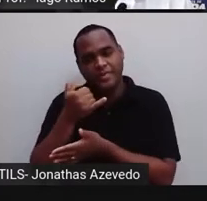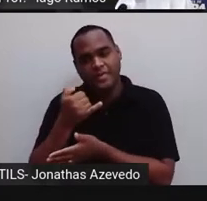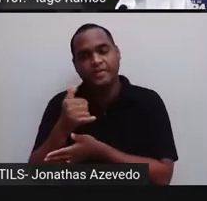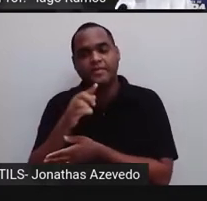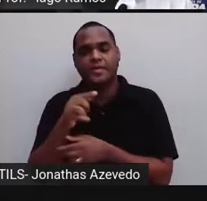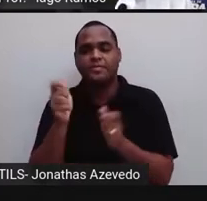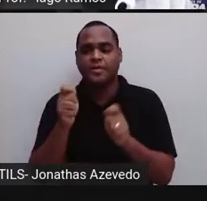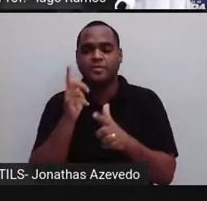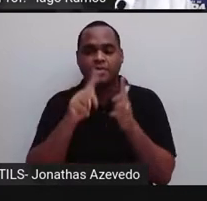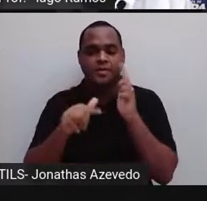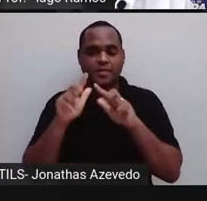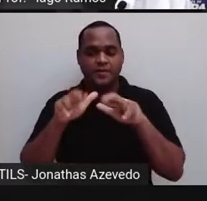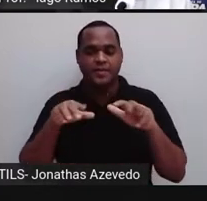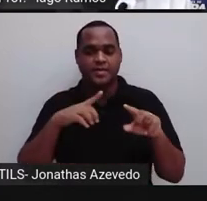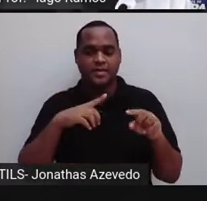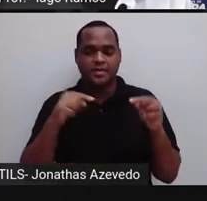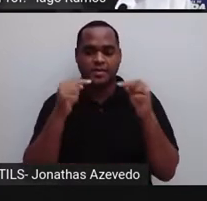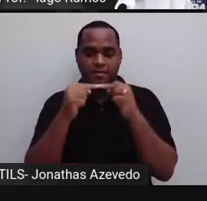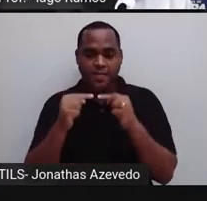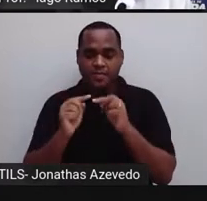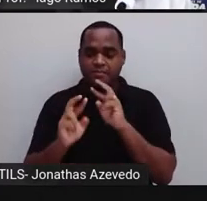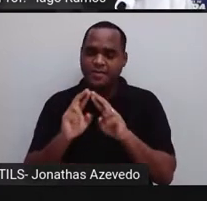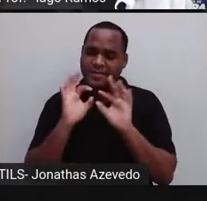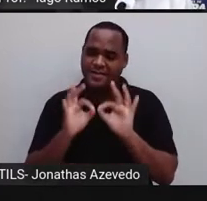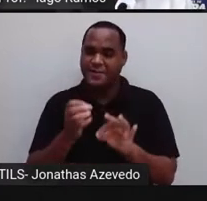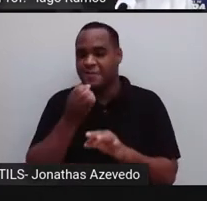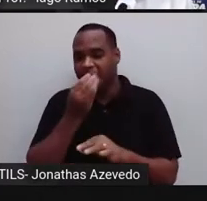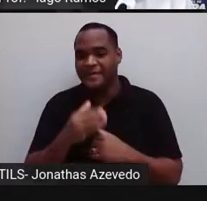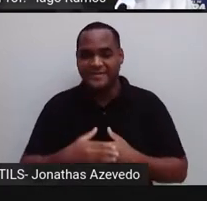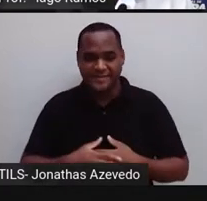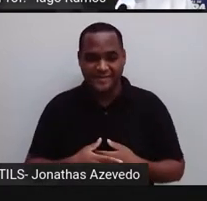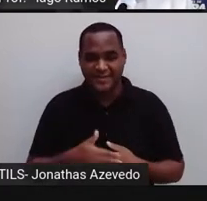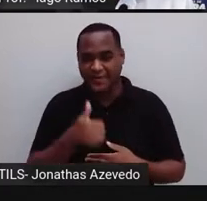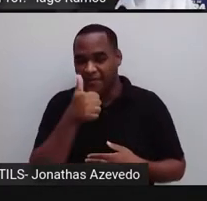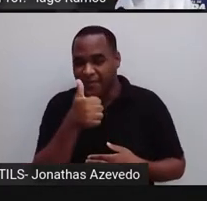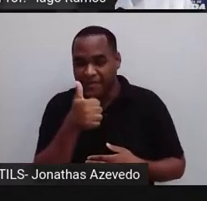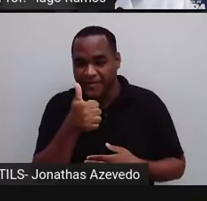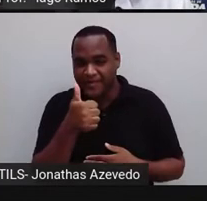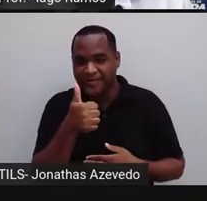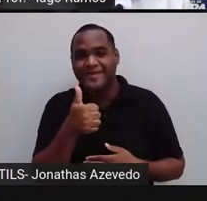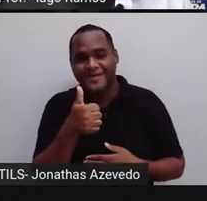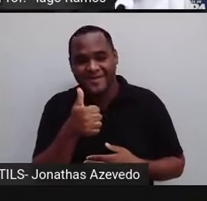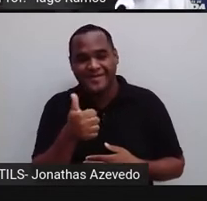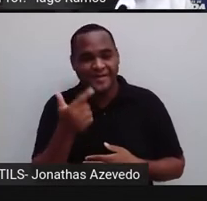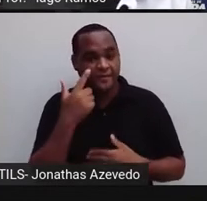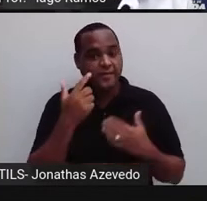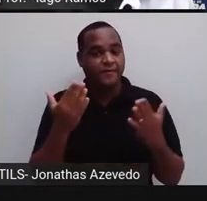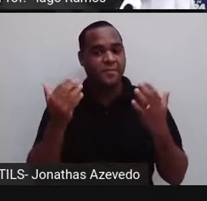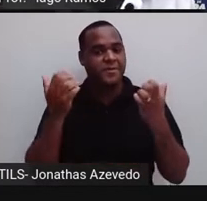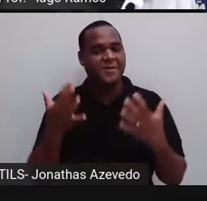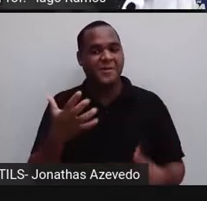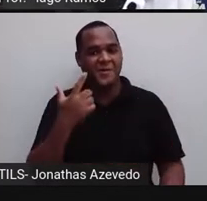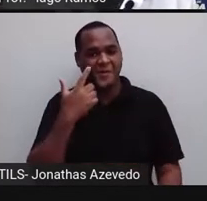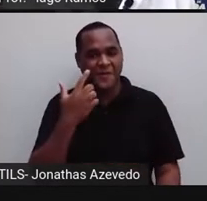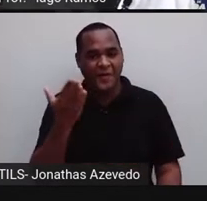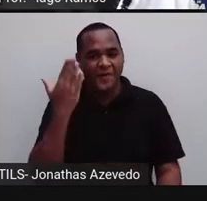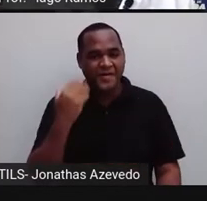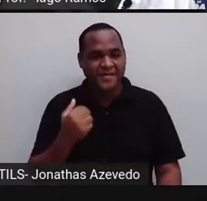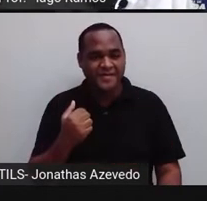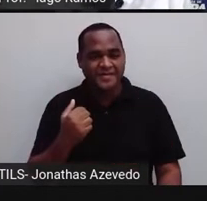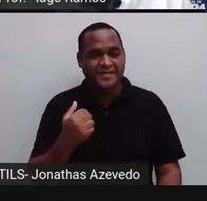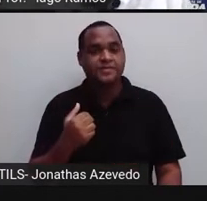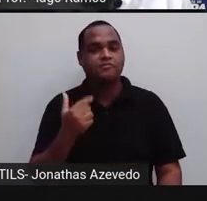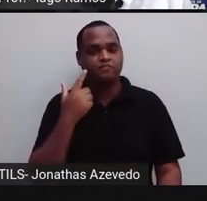você consiga fazer os seus rascunhos, tá bom? Então vamos lá, olha só, para